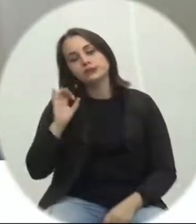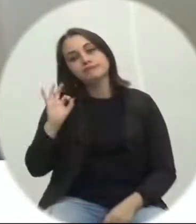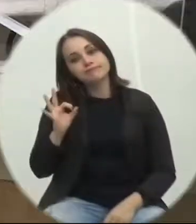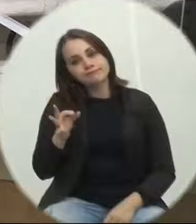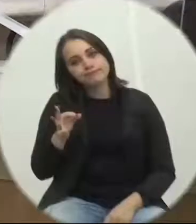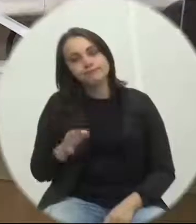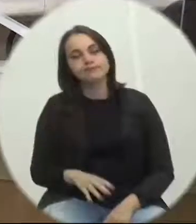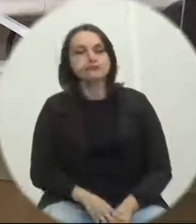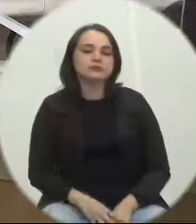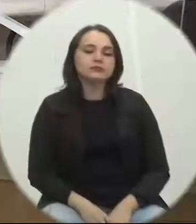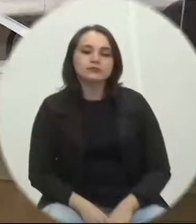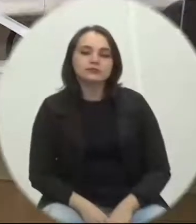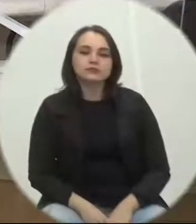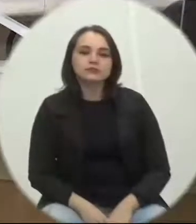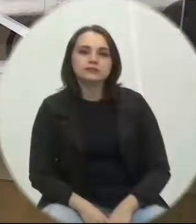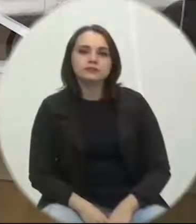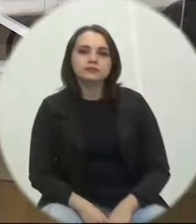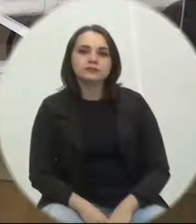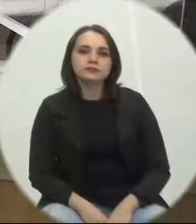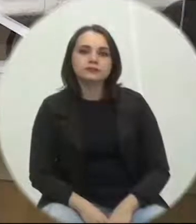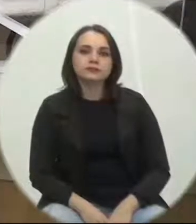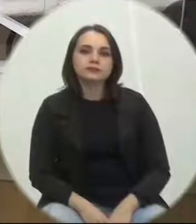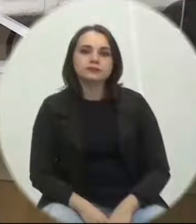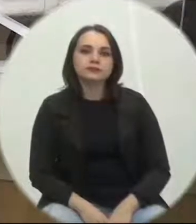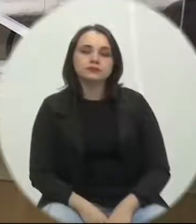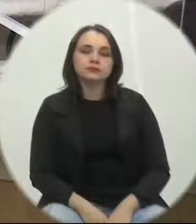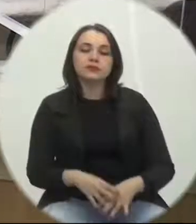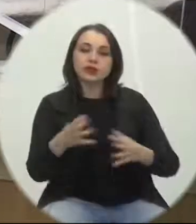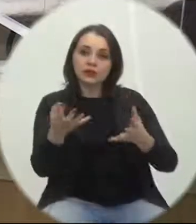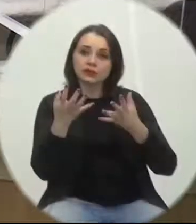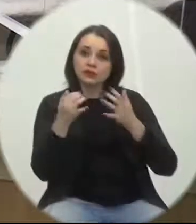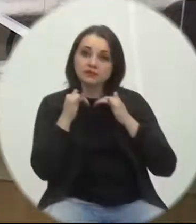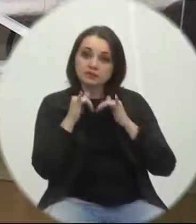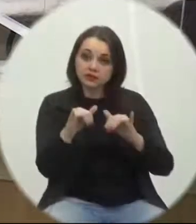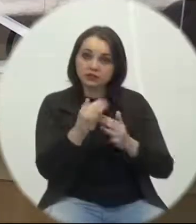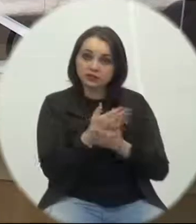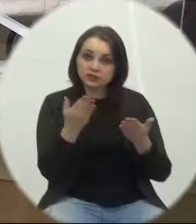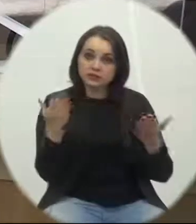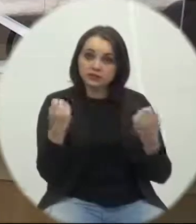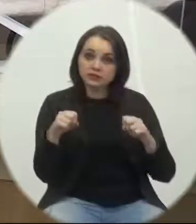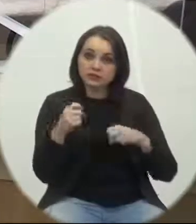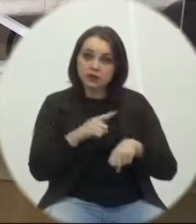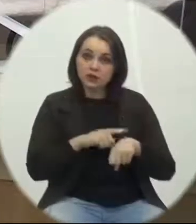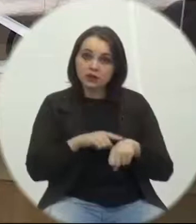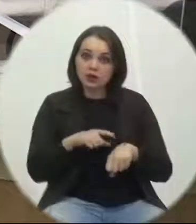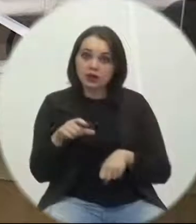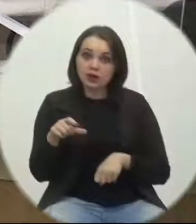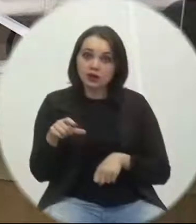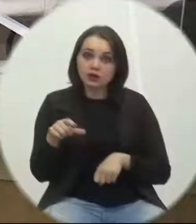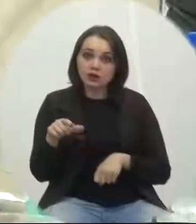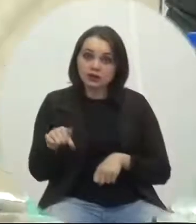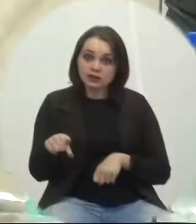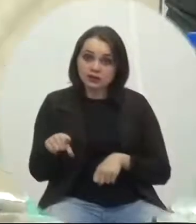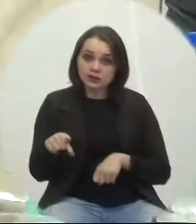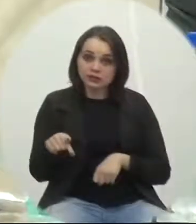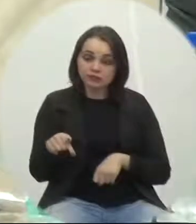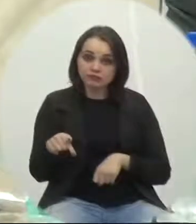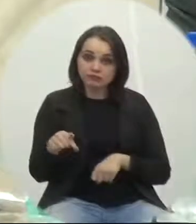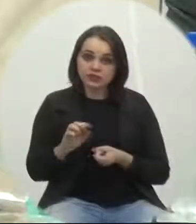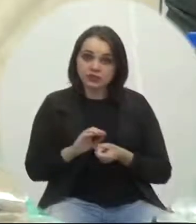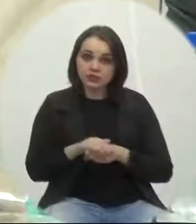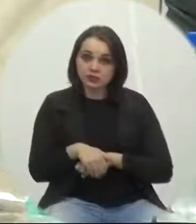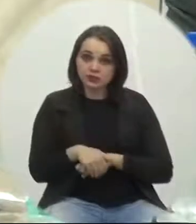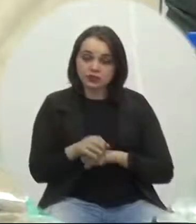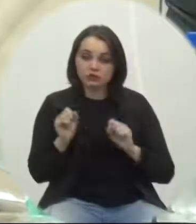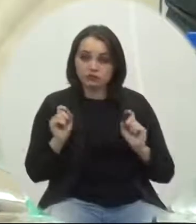presidente sua excelência informar a vossa excelência que terá que ser às 19 horas pelo regimento interno no artigo 213